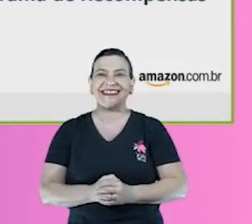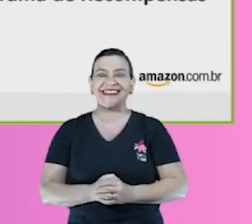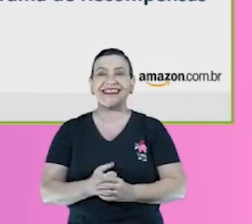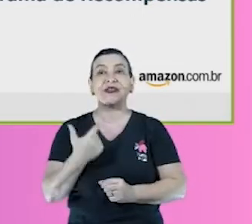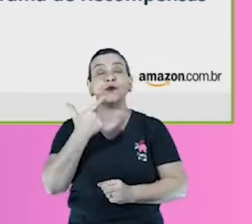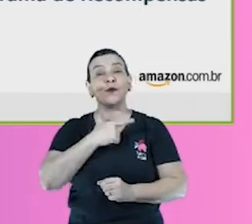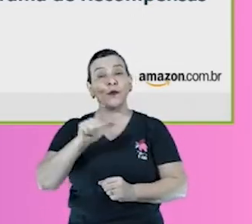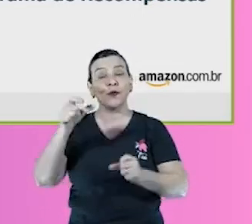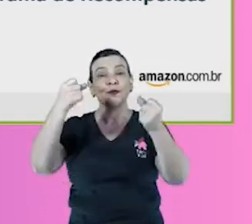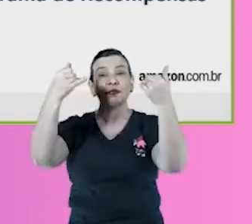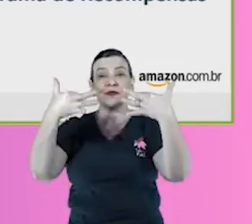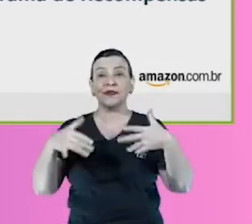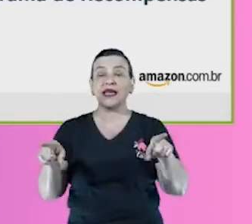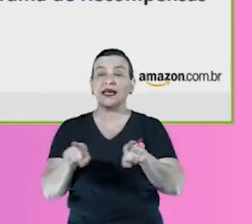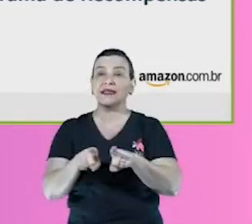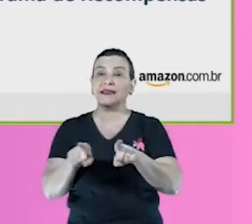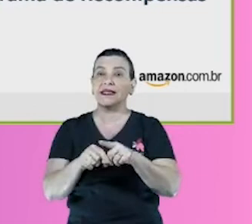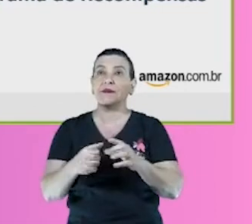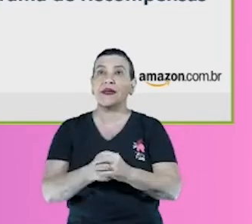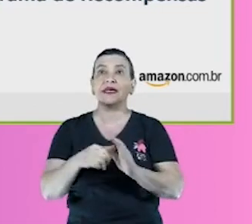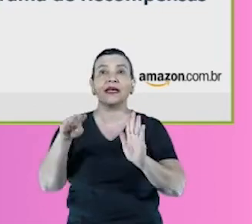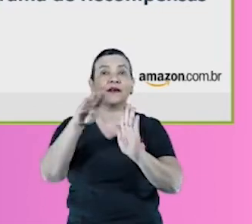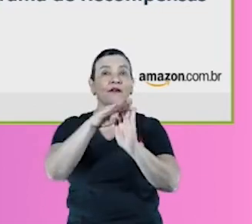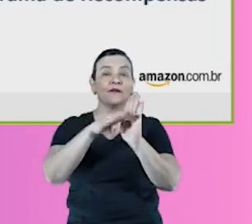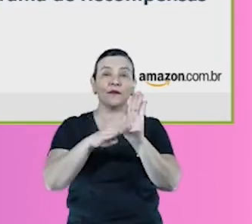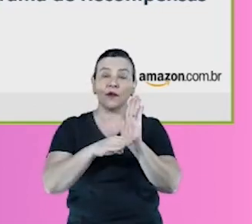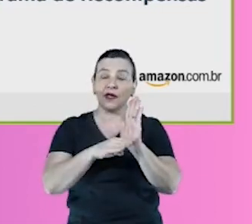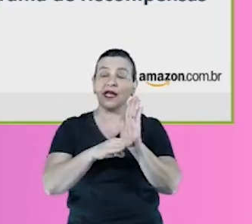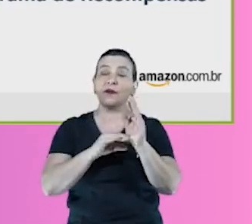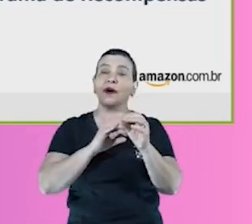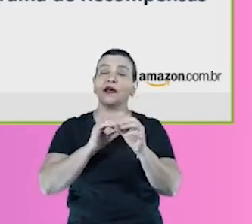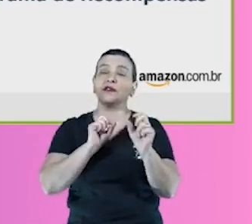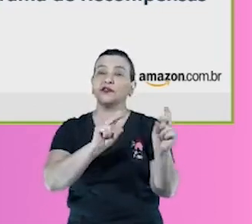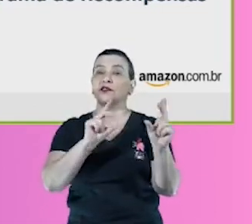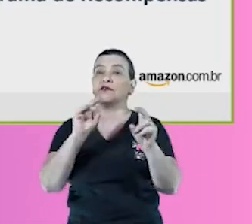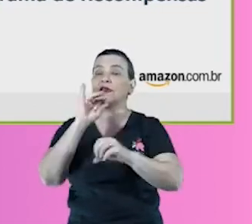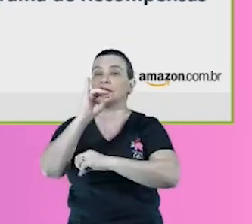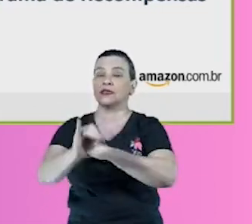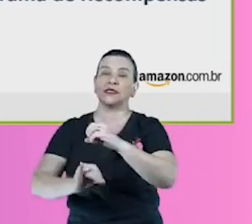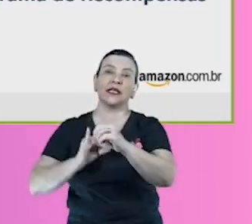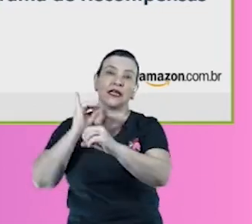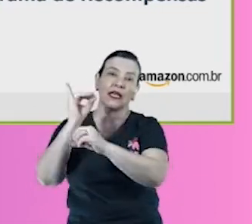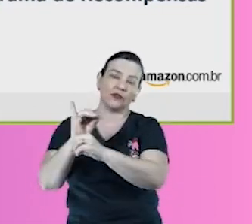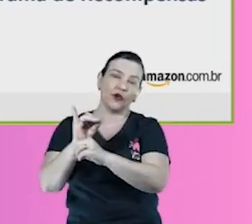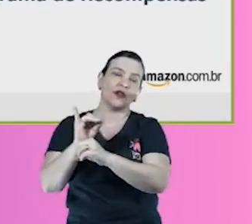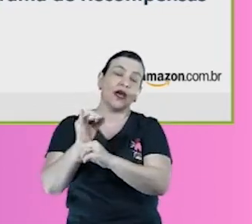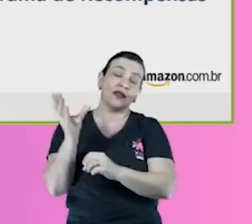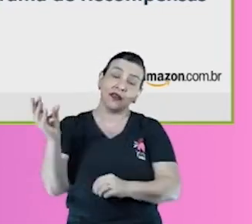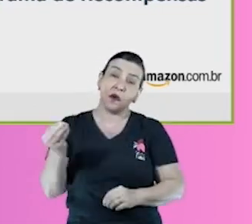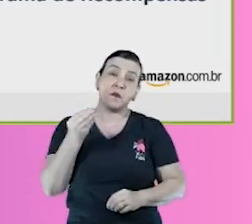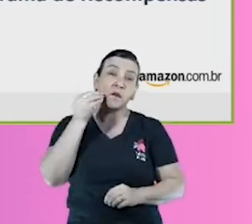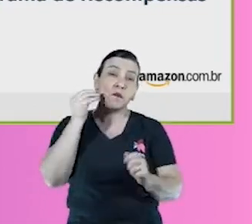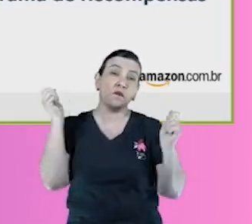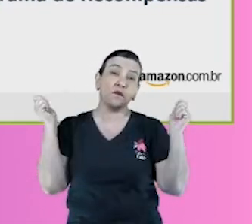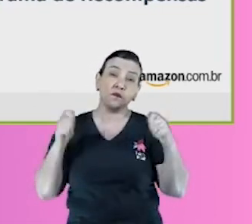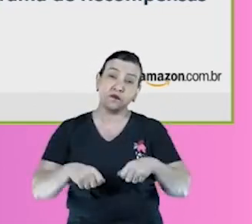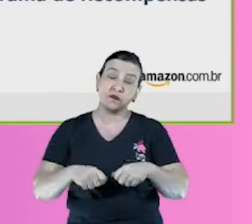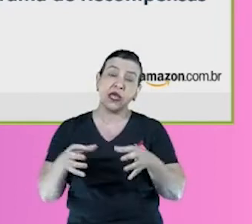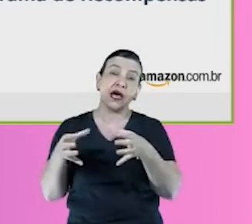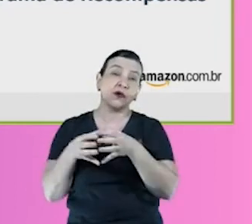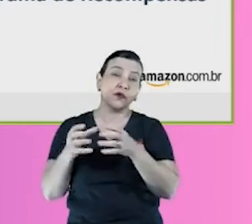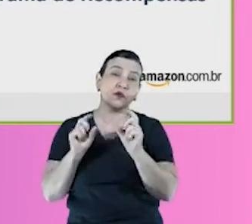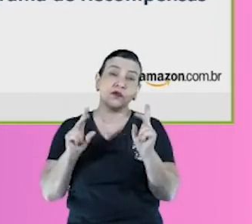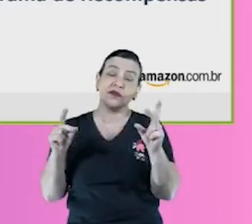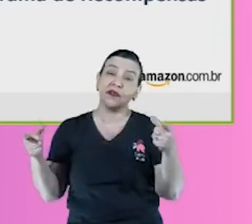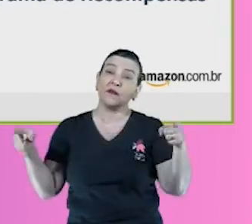vocês é o programa de vendas internacionais. O programa de vendas internacionais é a oportunidade de vendedores parceiros expandirem os seus negócios para